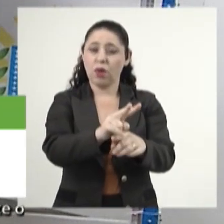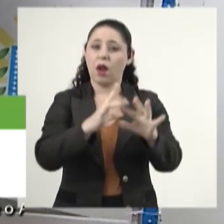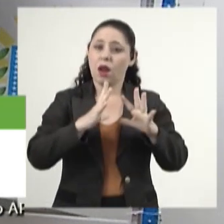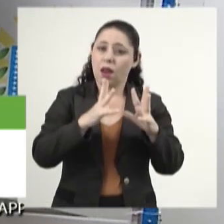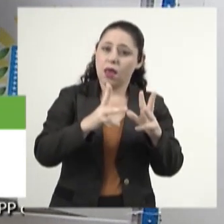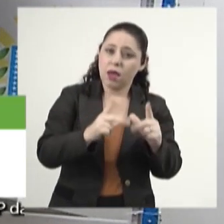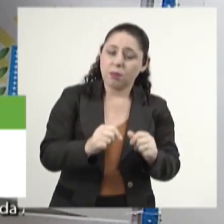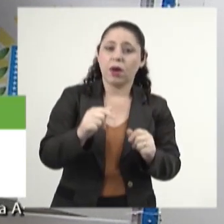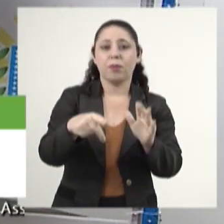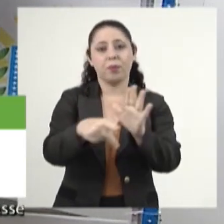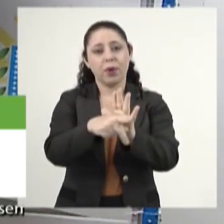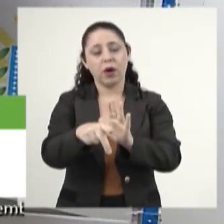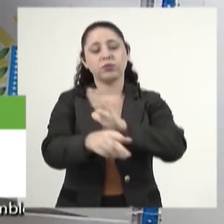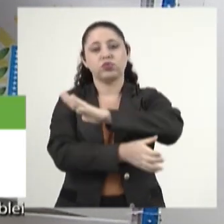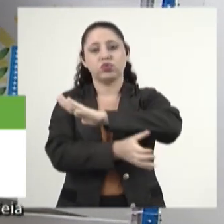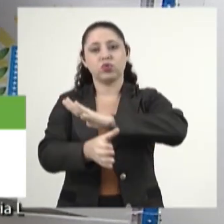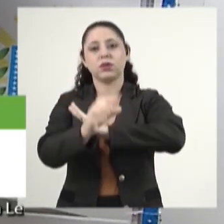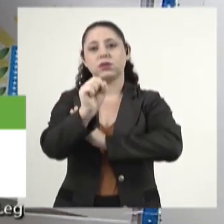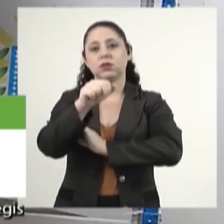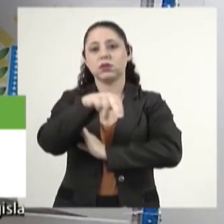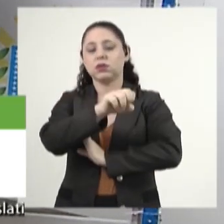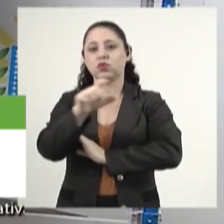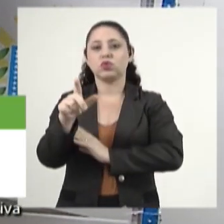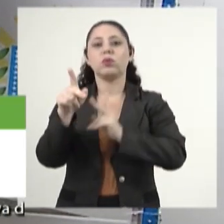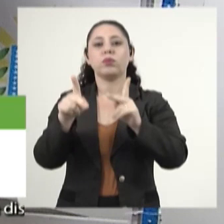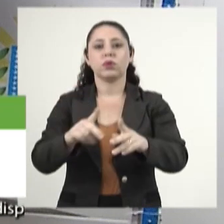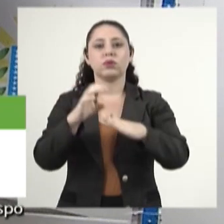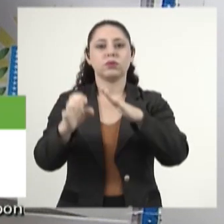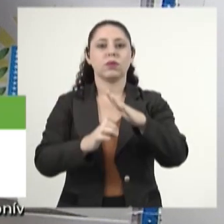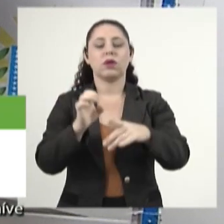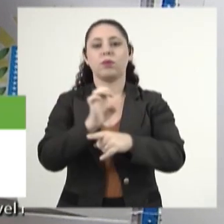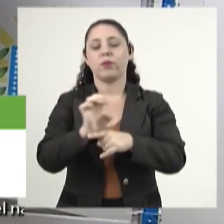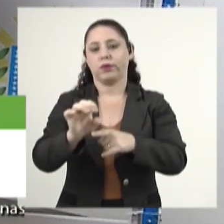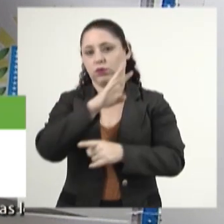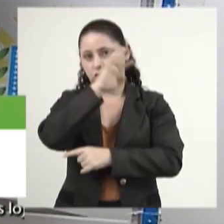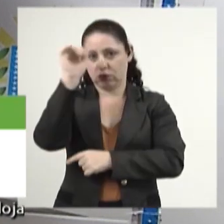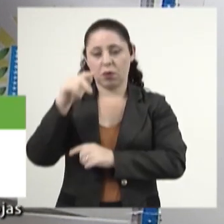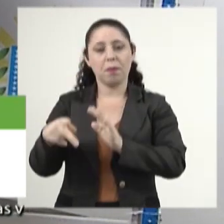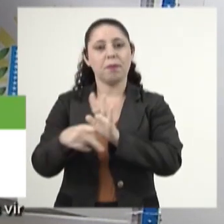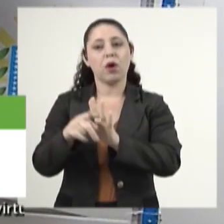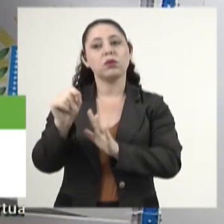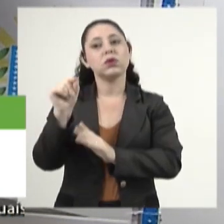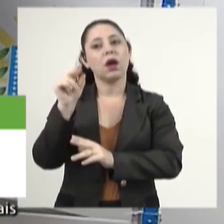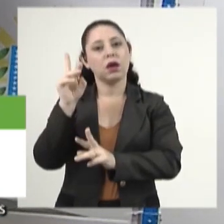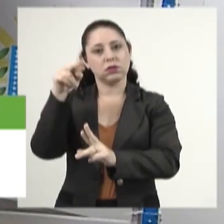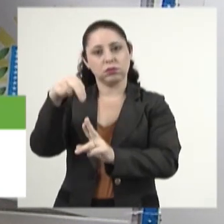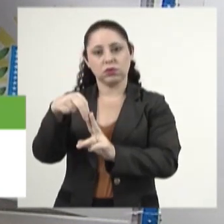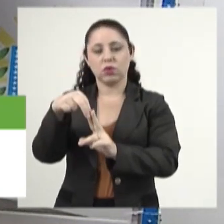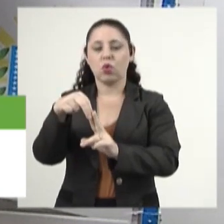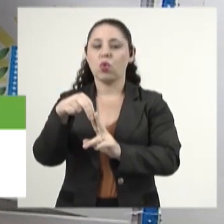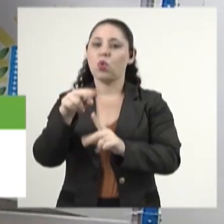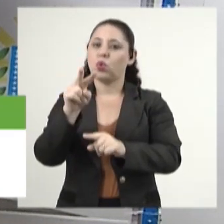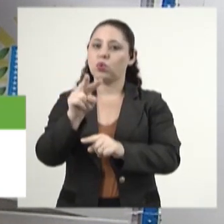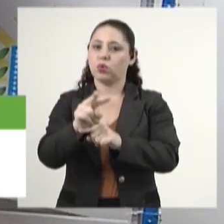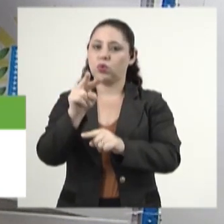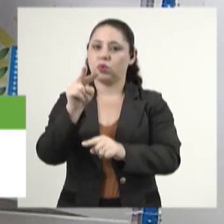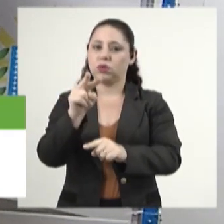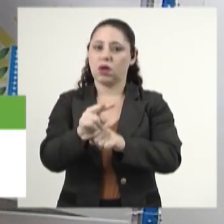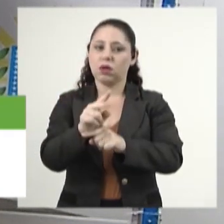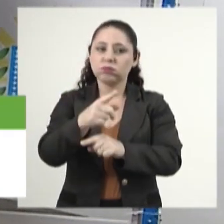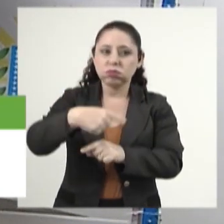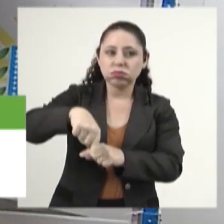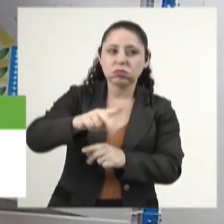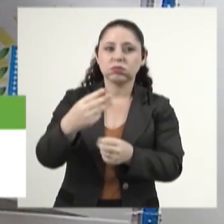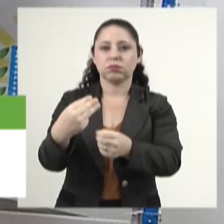reservatório que pertence a Sane Sul, que é uma empresa pública que pertence ao estado de Mato Grosso do Sul e que é responsável pelo saneamento na